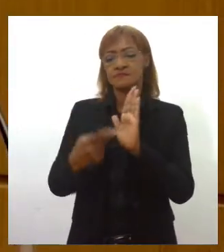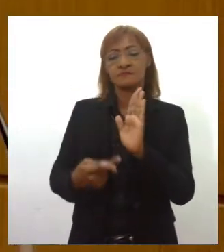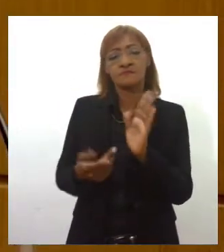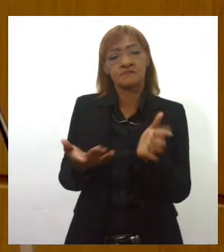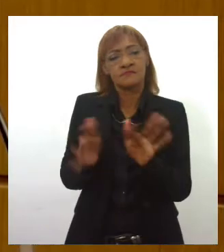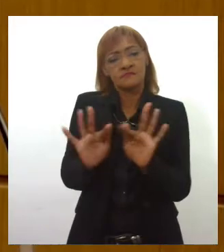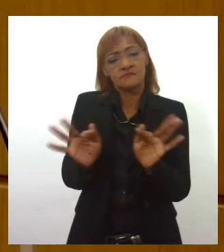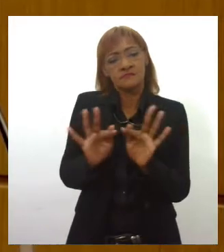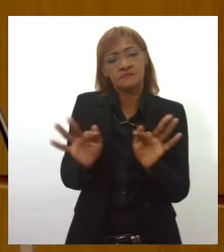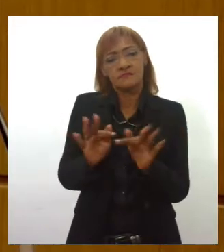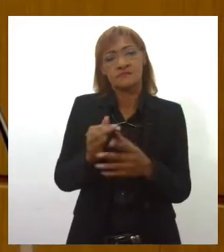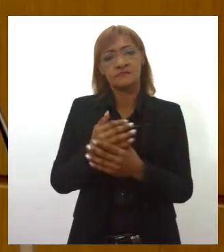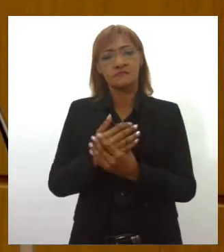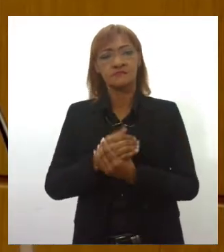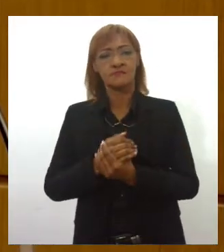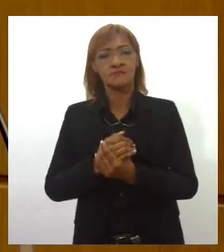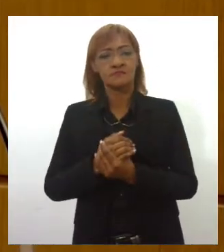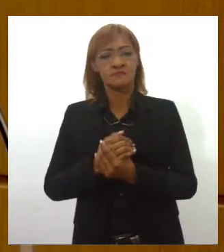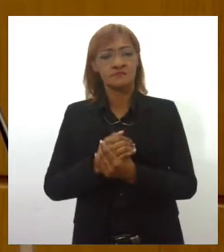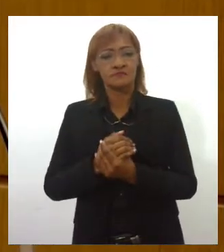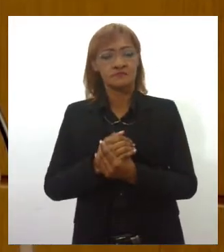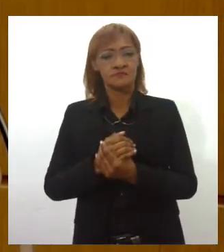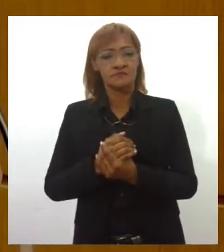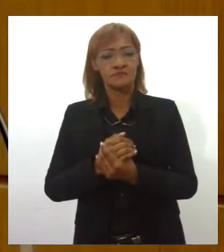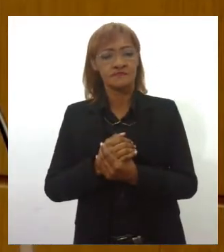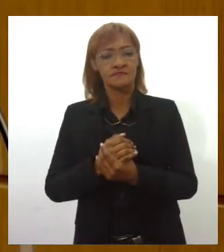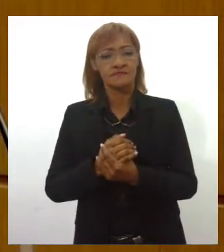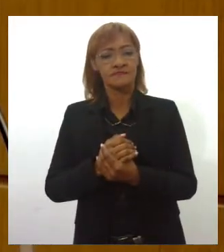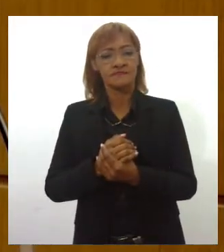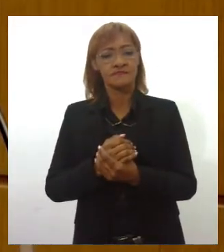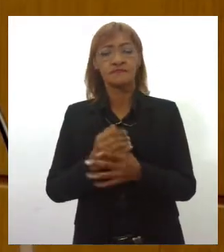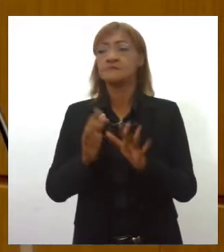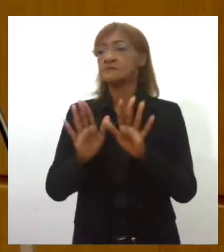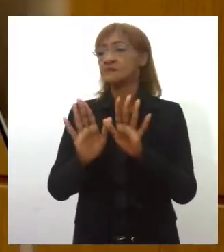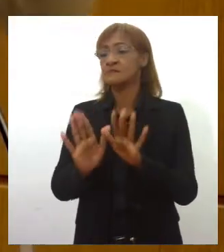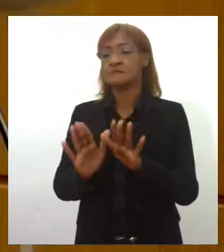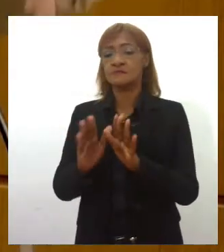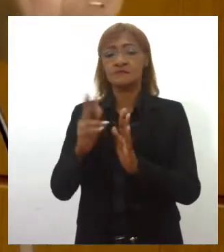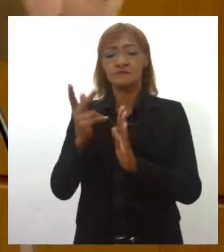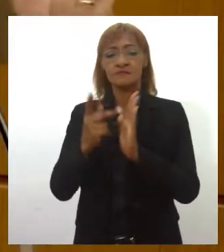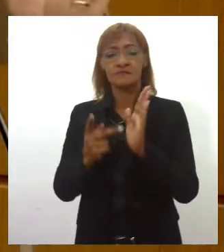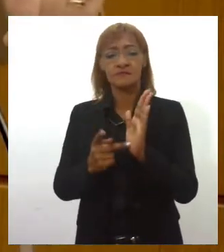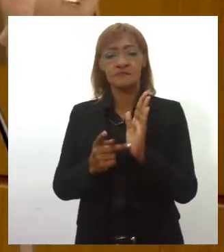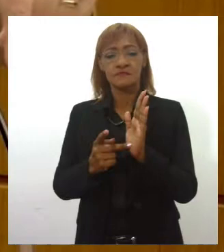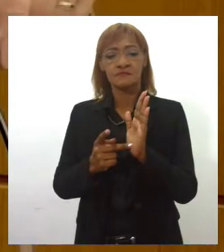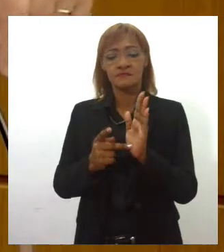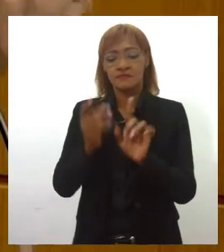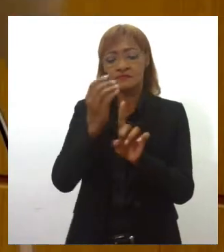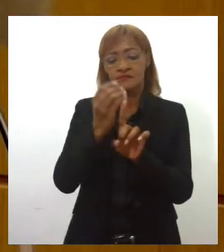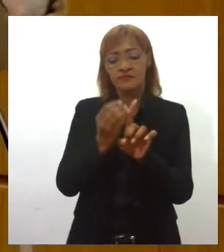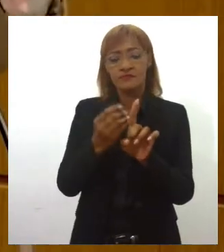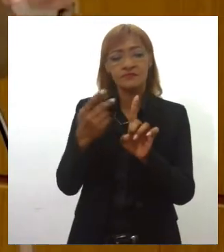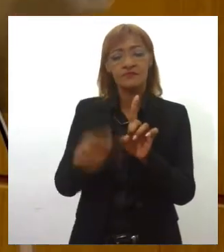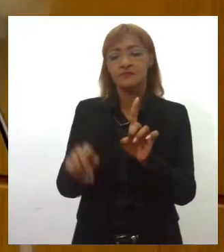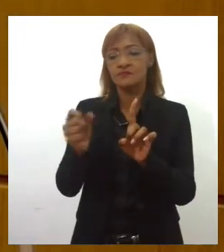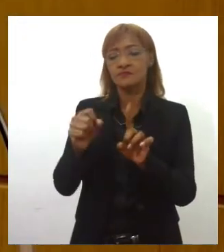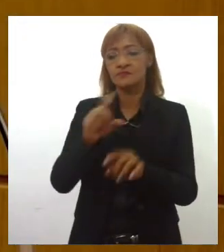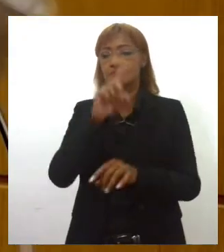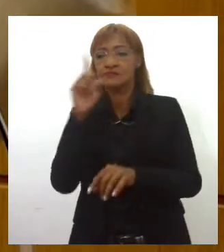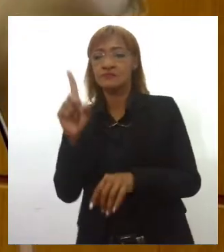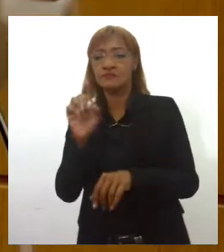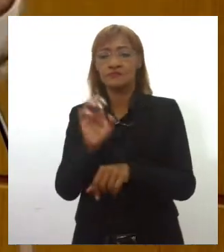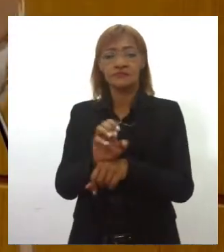simples, deputada Goretti, deputada Maria, deputada Gracinha, mas é um projeto que institui no calendário de Sergipe o Dia Estadual